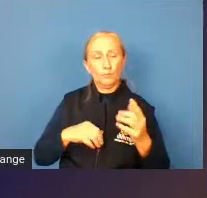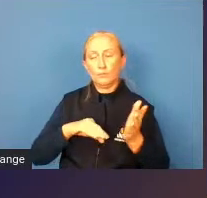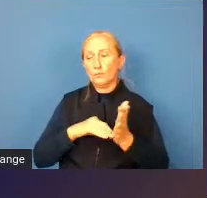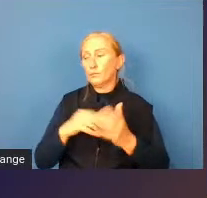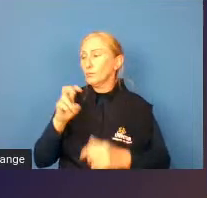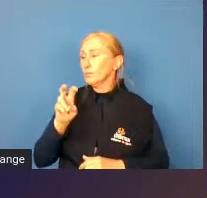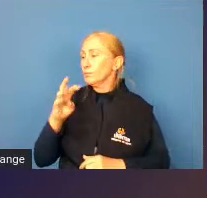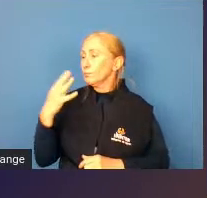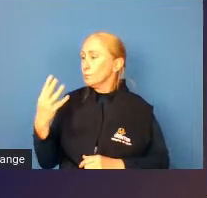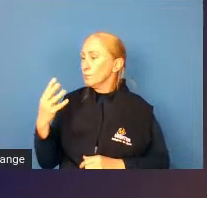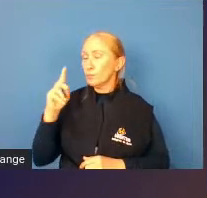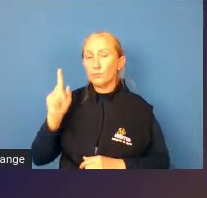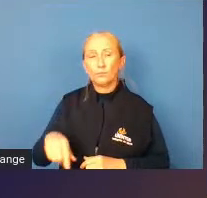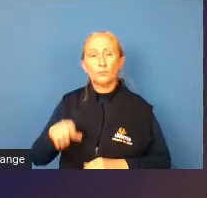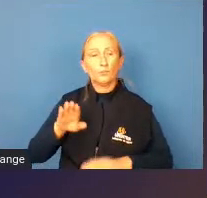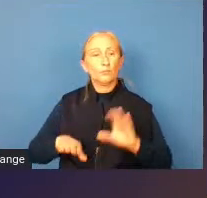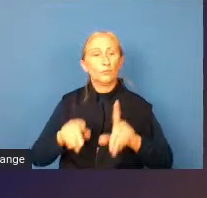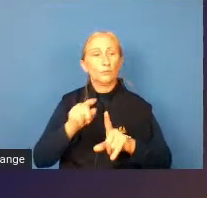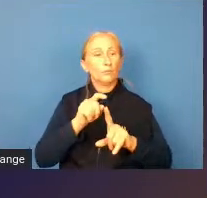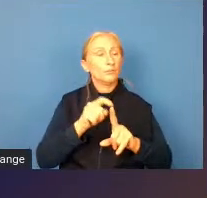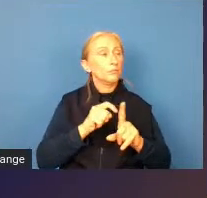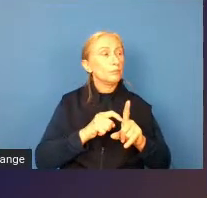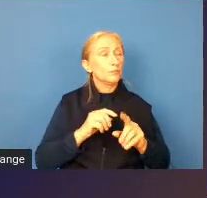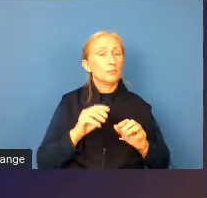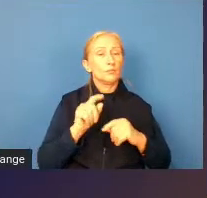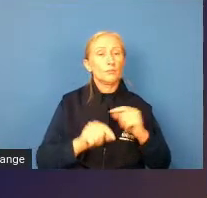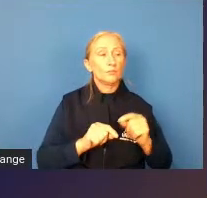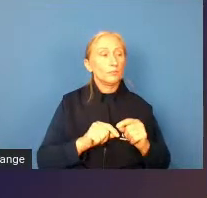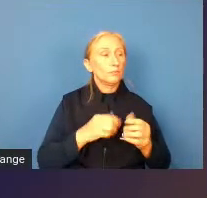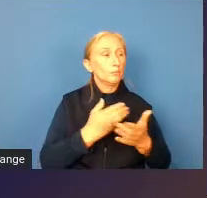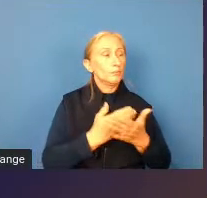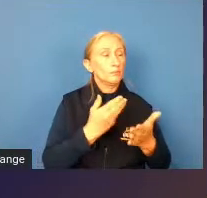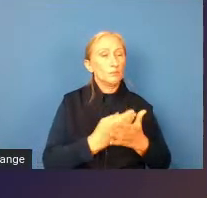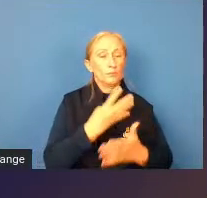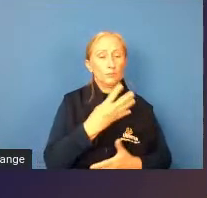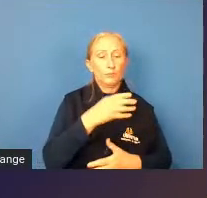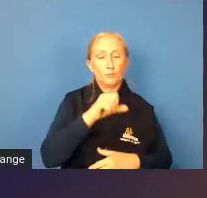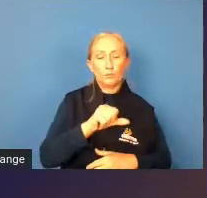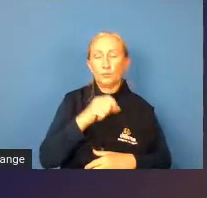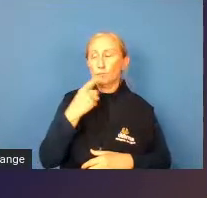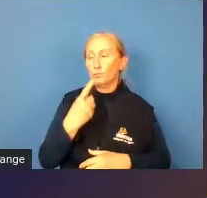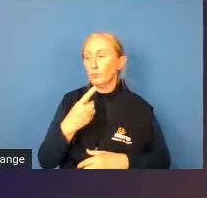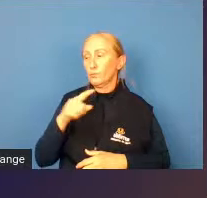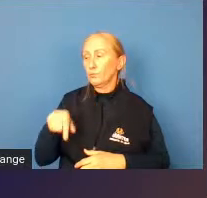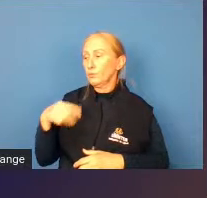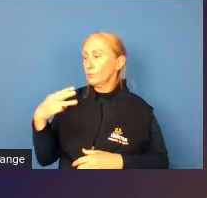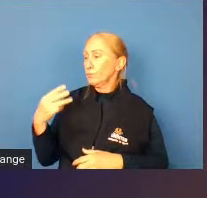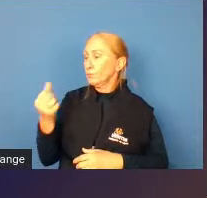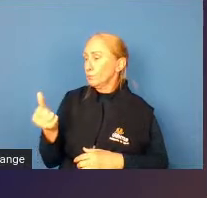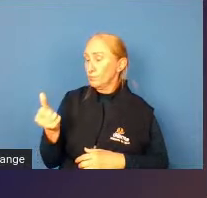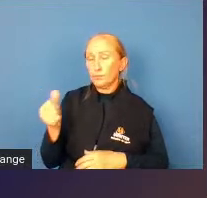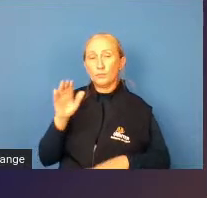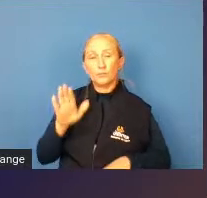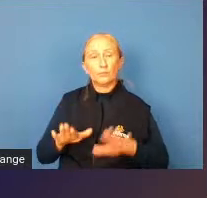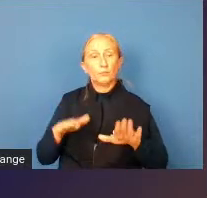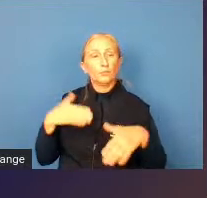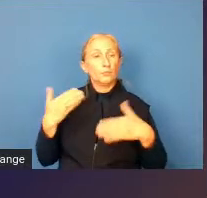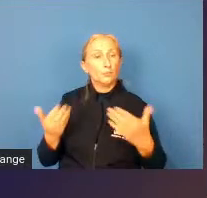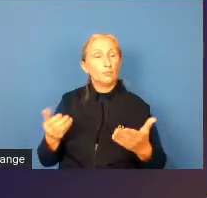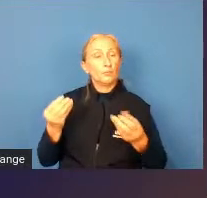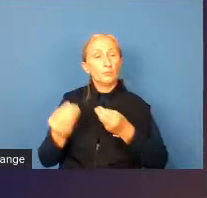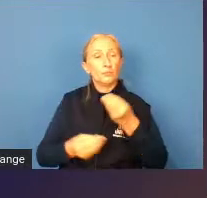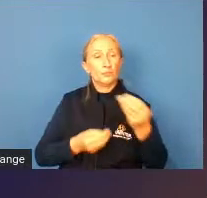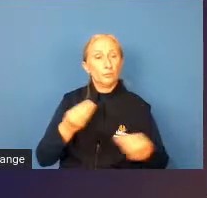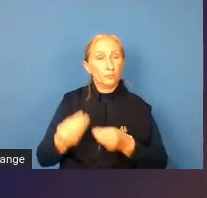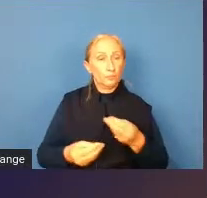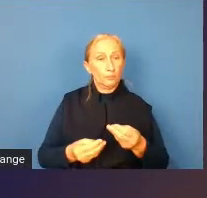outros dependendo do tipo de estudo acaba sendo uma em cada 49 outras uma em cada 36 dependente dependendo até do